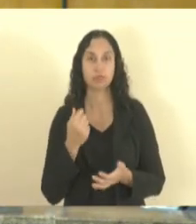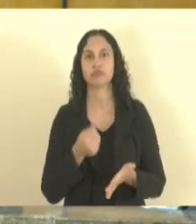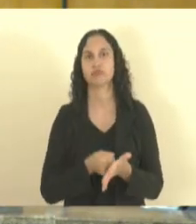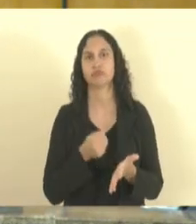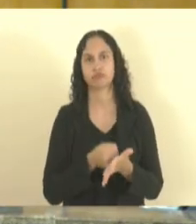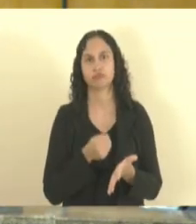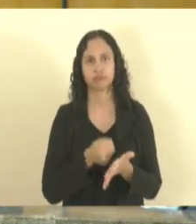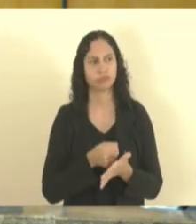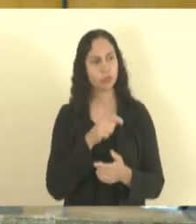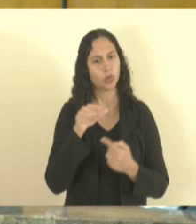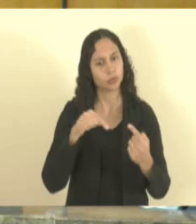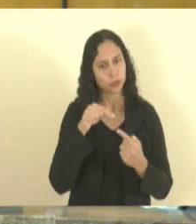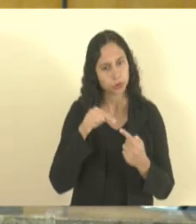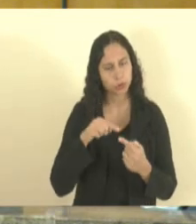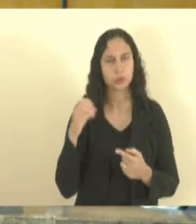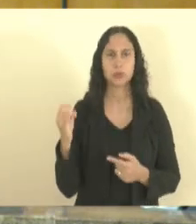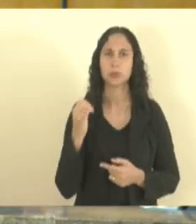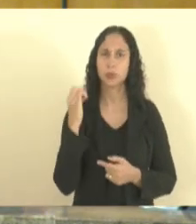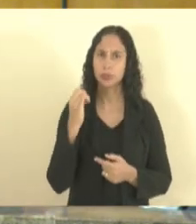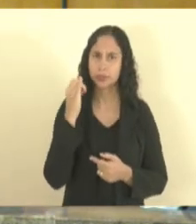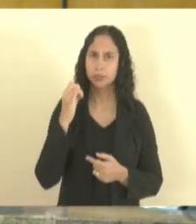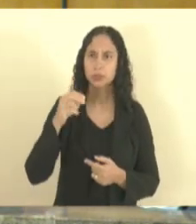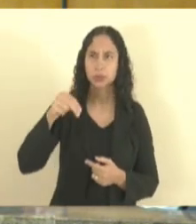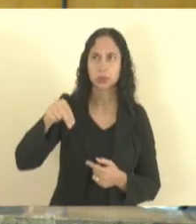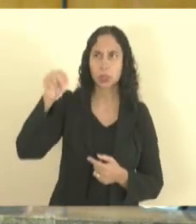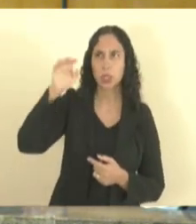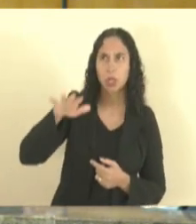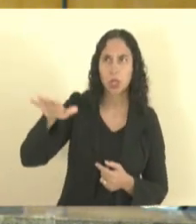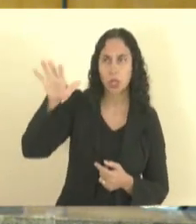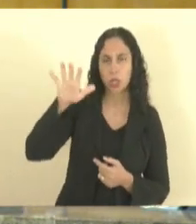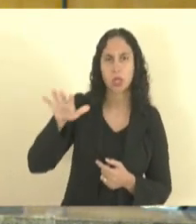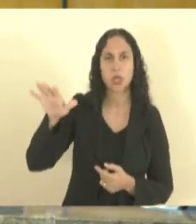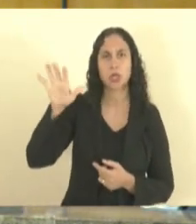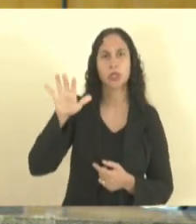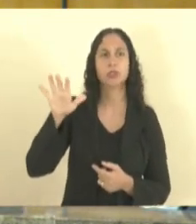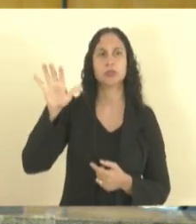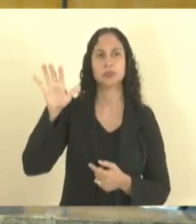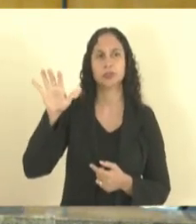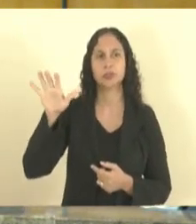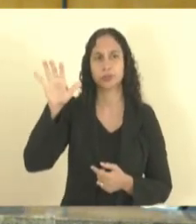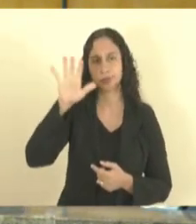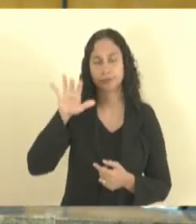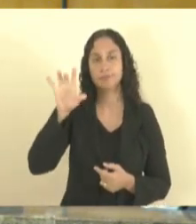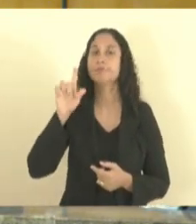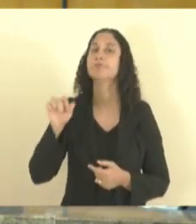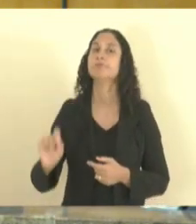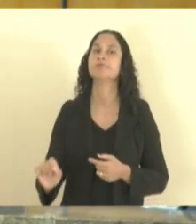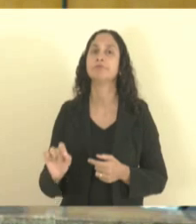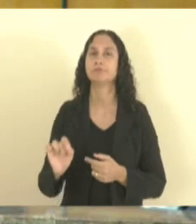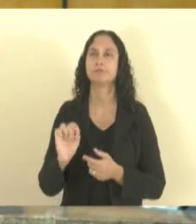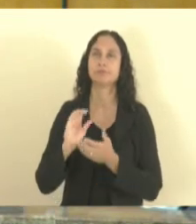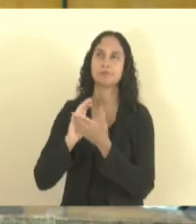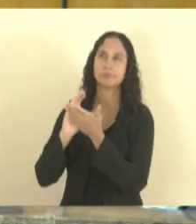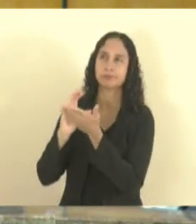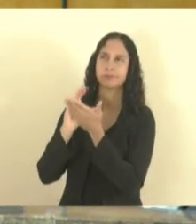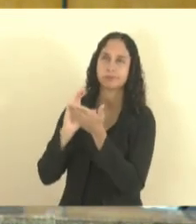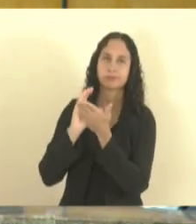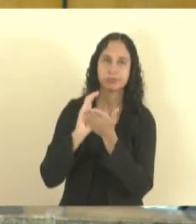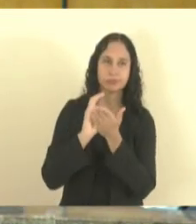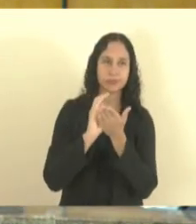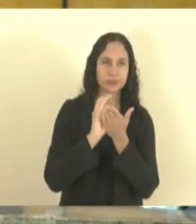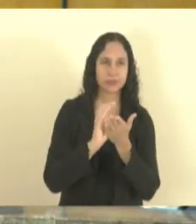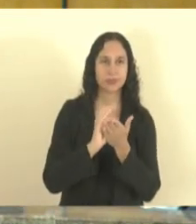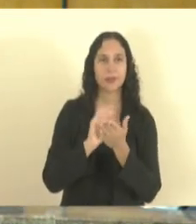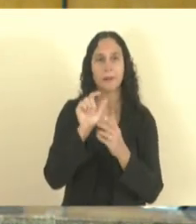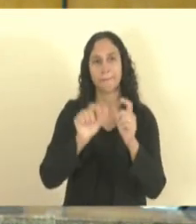missão muito importante no Norte e Noroeste do Estado do Espírito Santo ao levar crédito para que